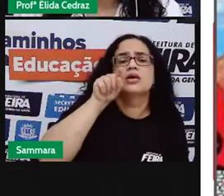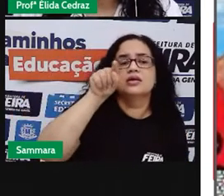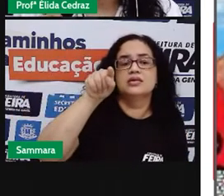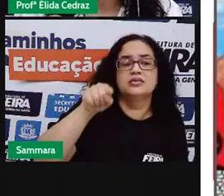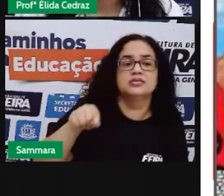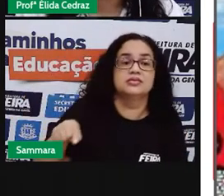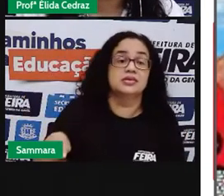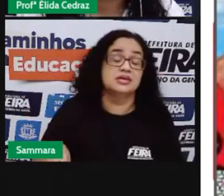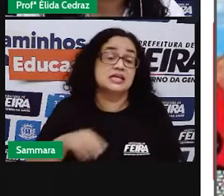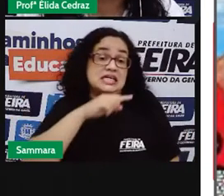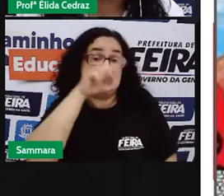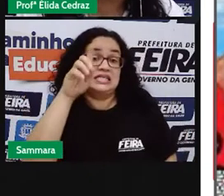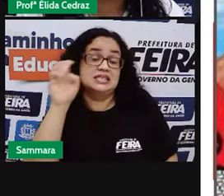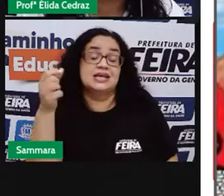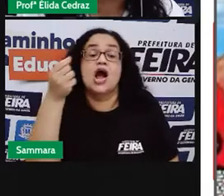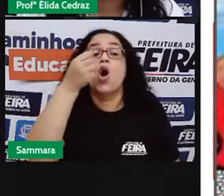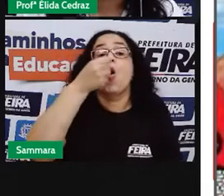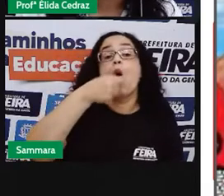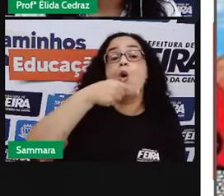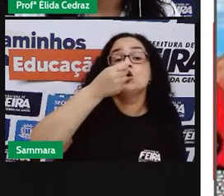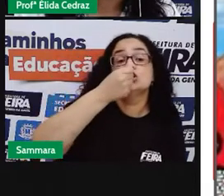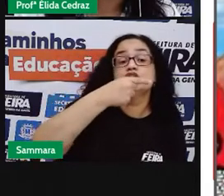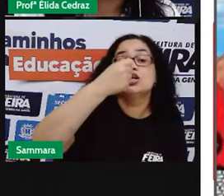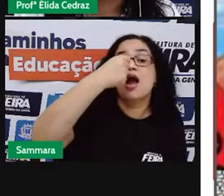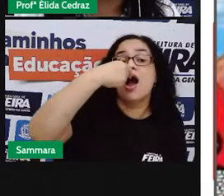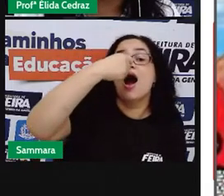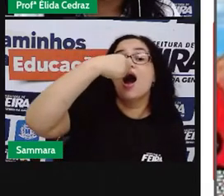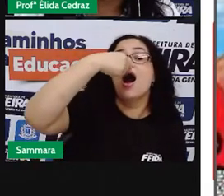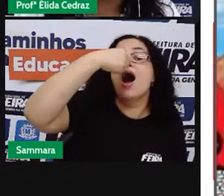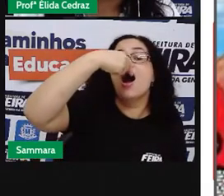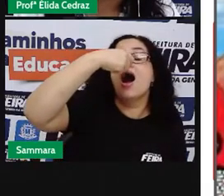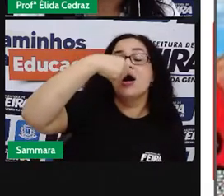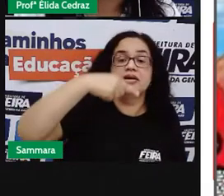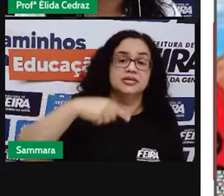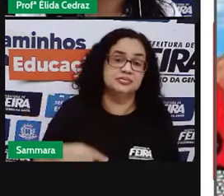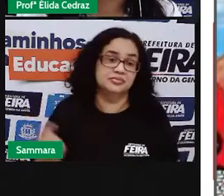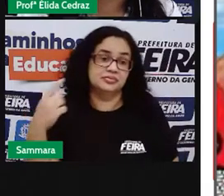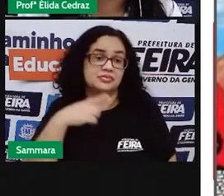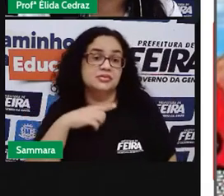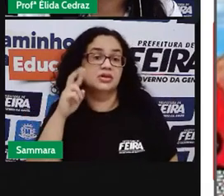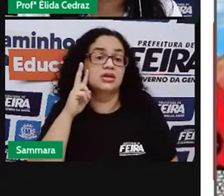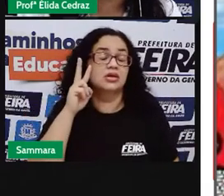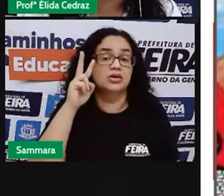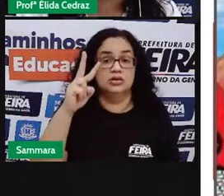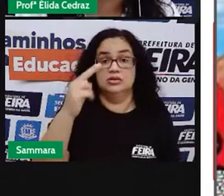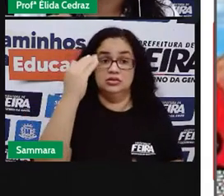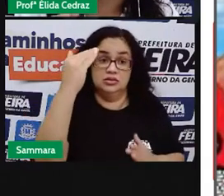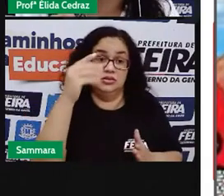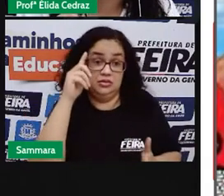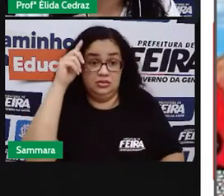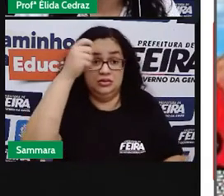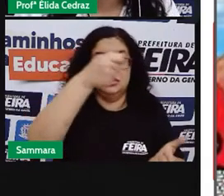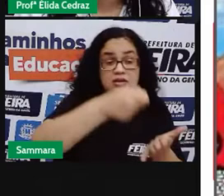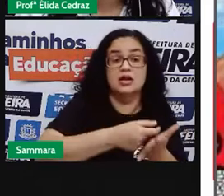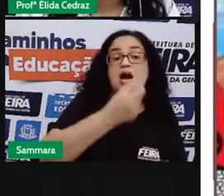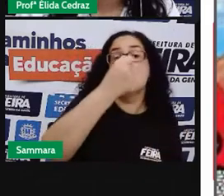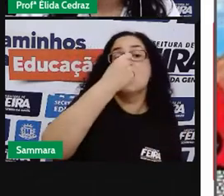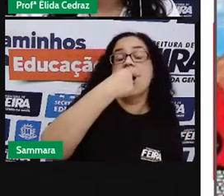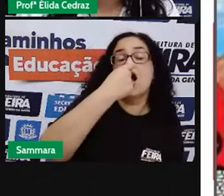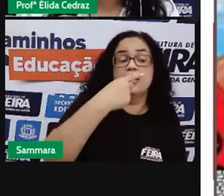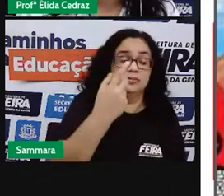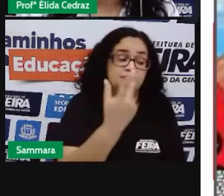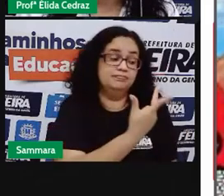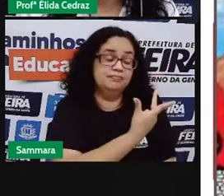Ah, ele é o Zé Gotinha. E o Zé Gotinha, ele é o embaixador da vacina infantil.